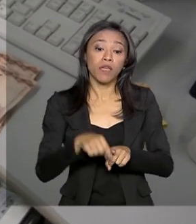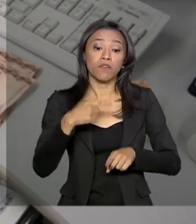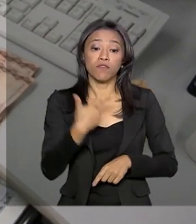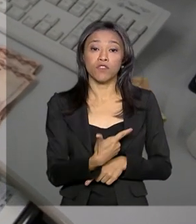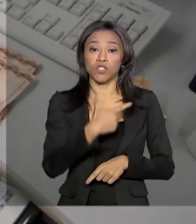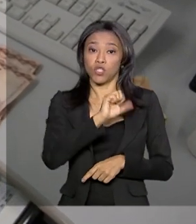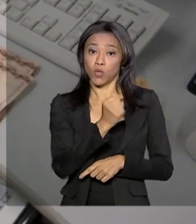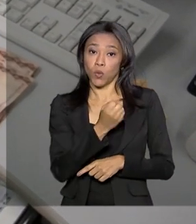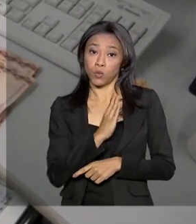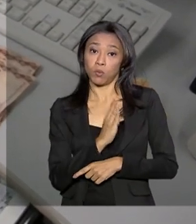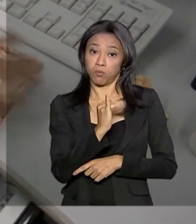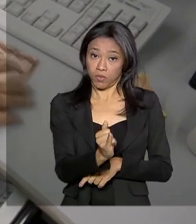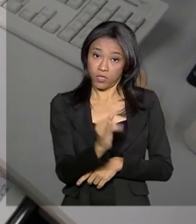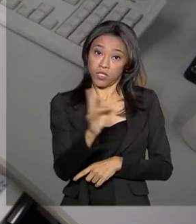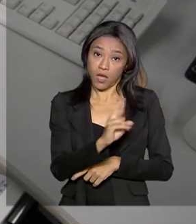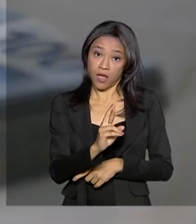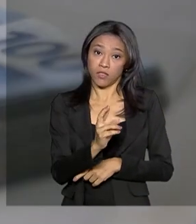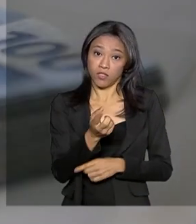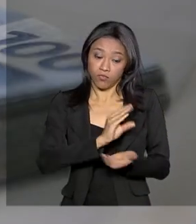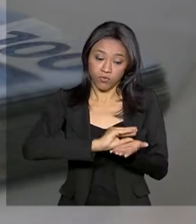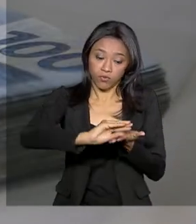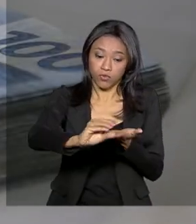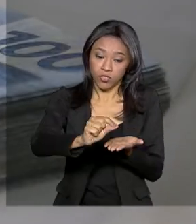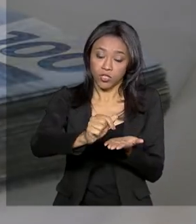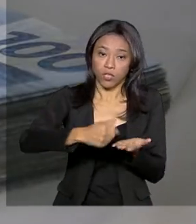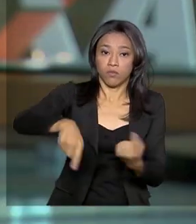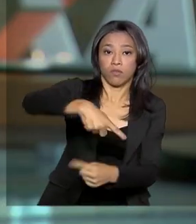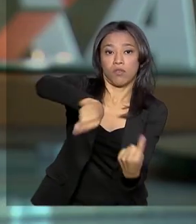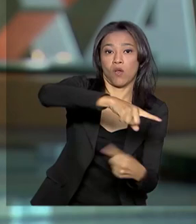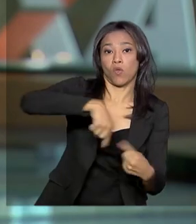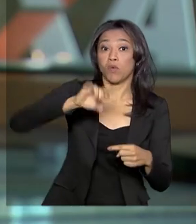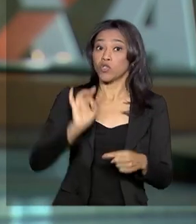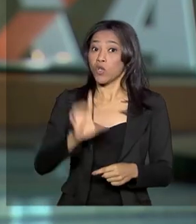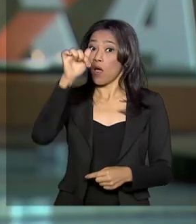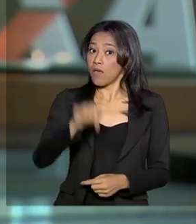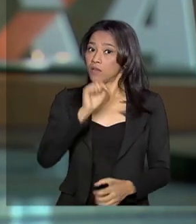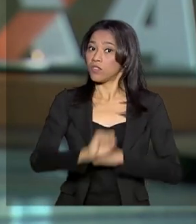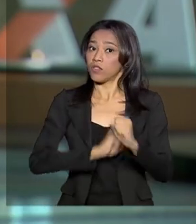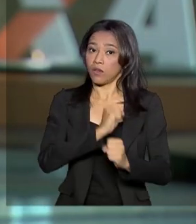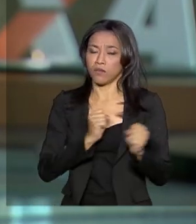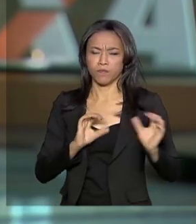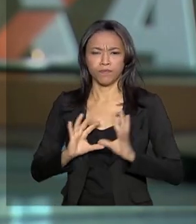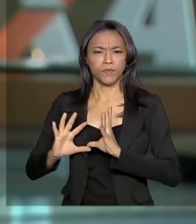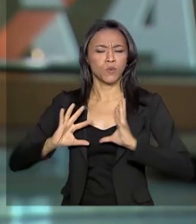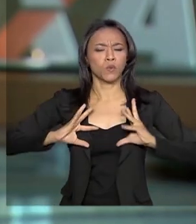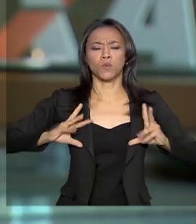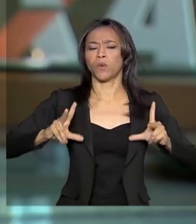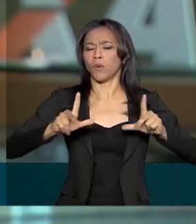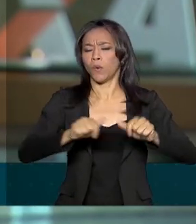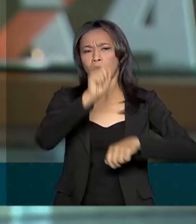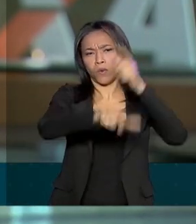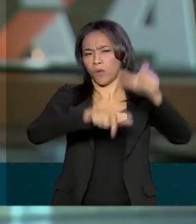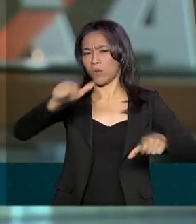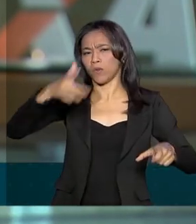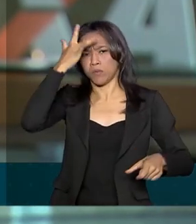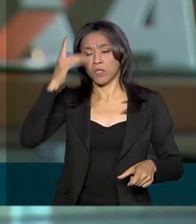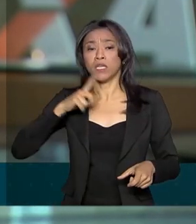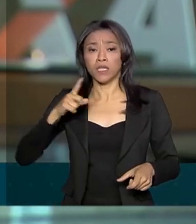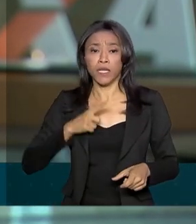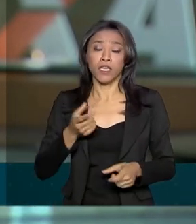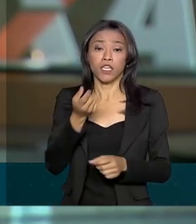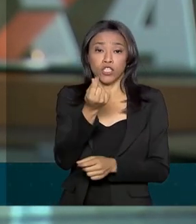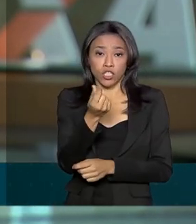bilhões de reais na economia só neste ano. Todos os trabalhadores que possuem contas ativas ou